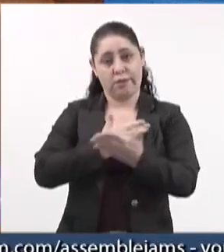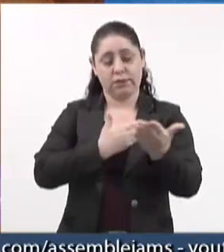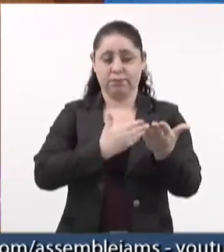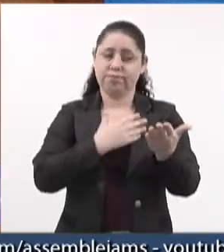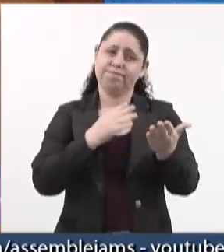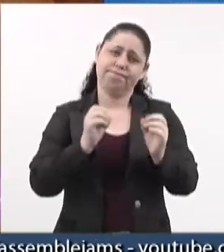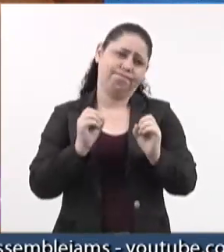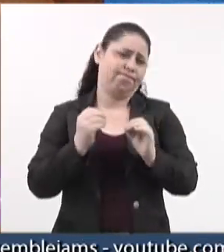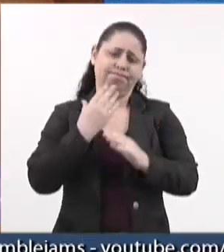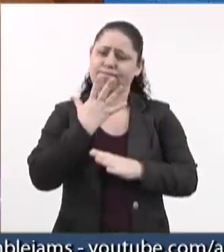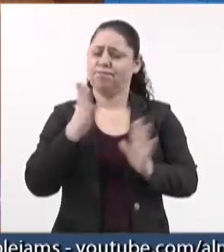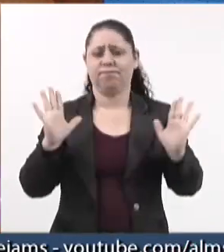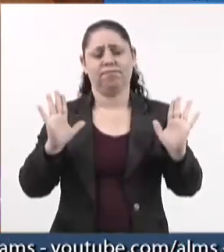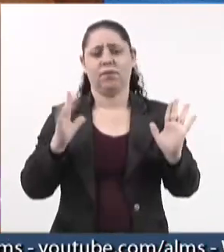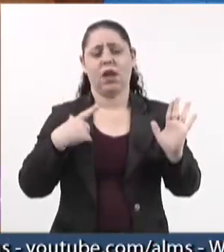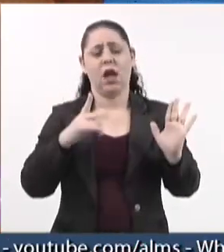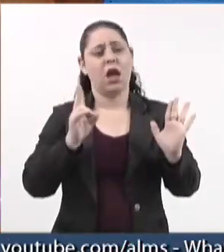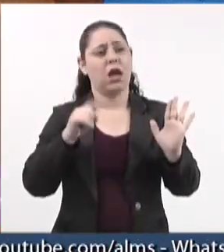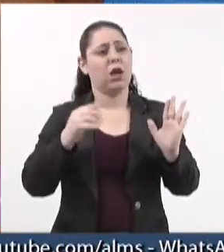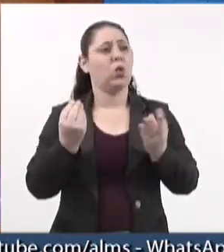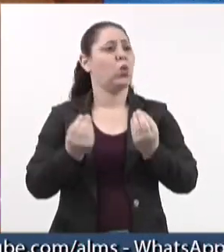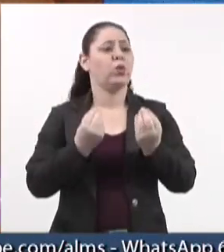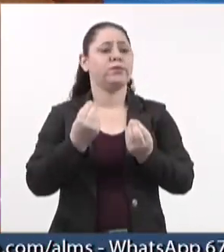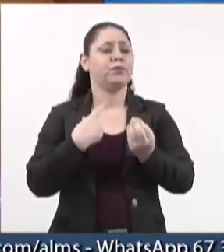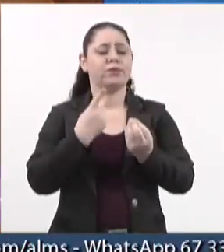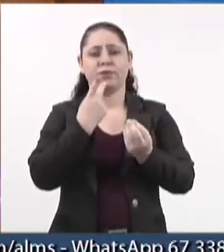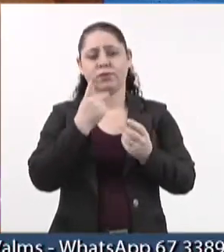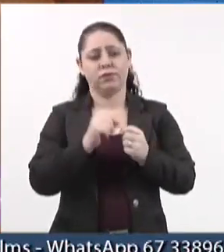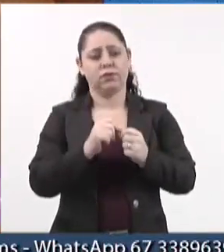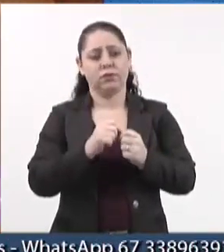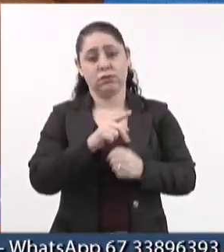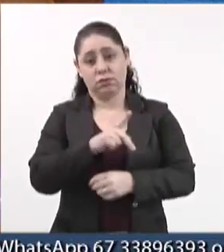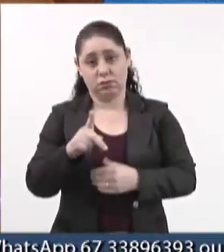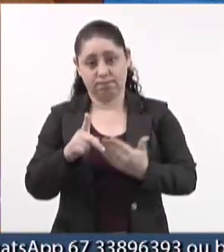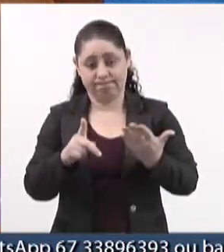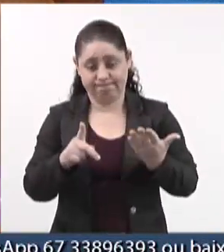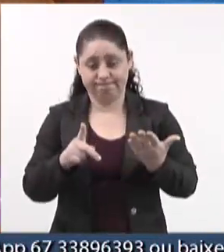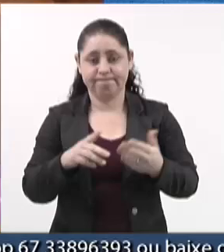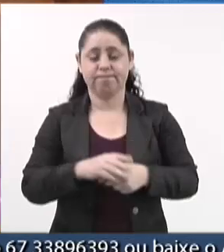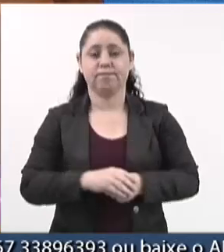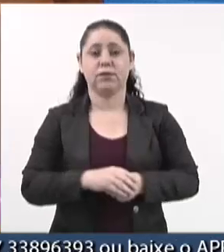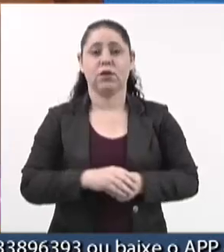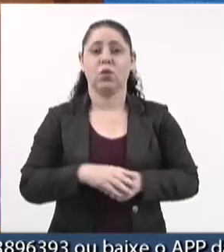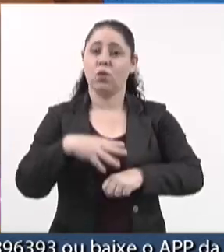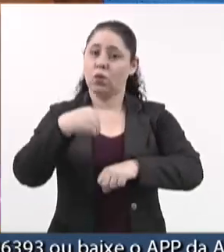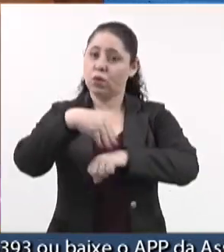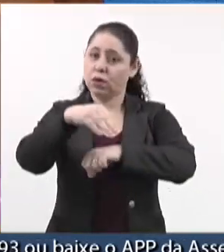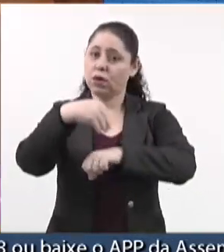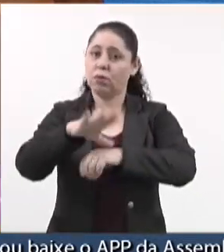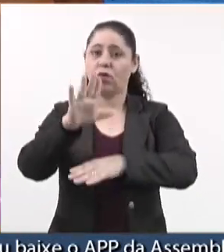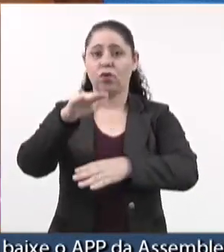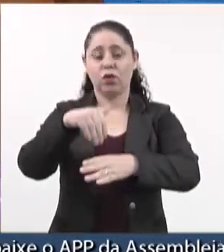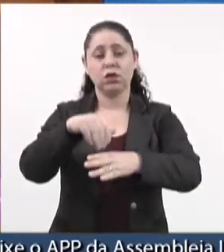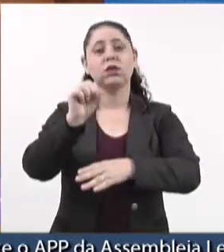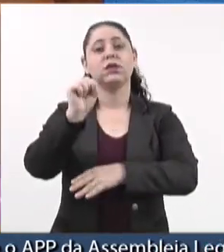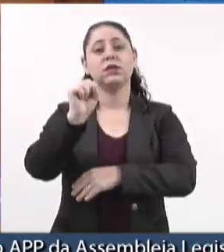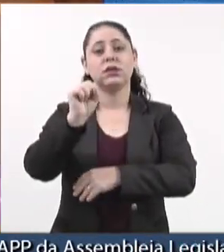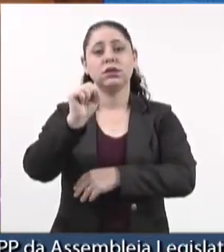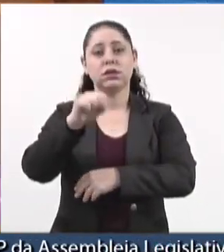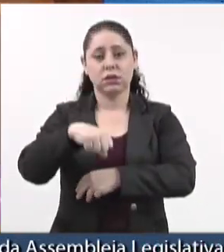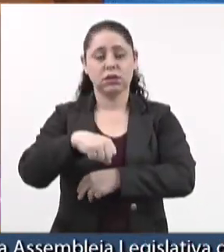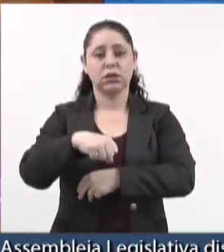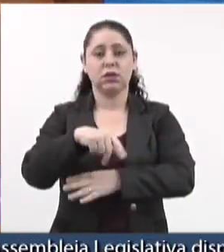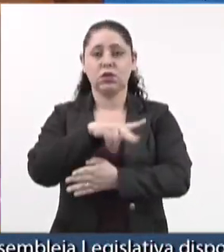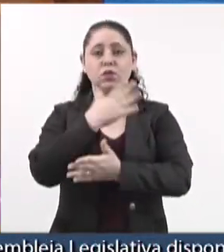Bom, é como eu ia, senhor presidente, encaminhar o voto favorável ao